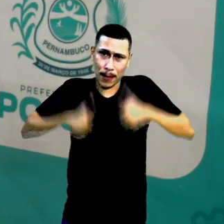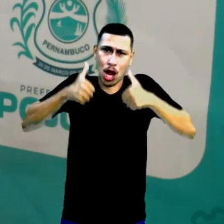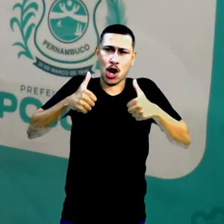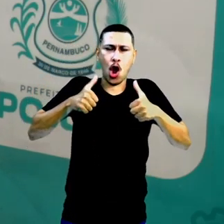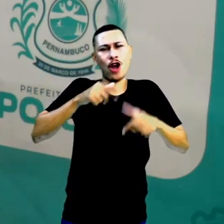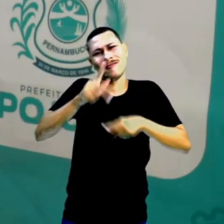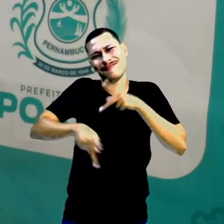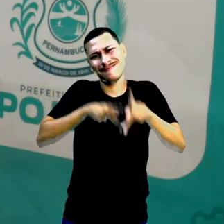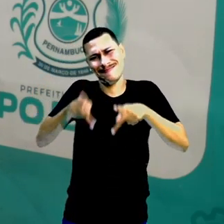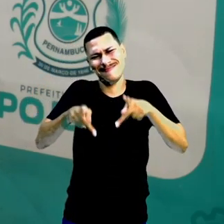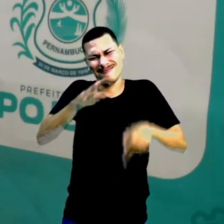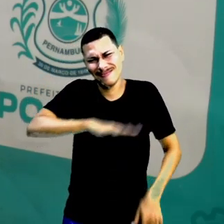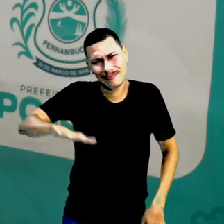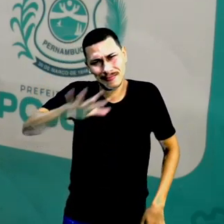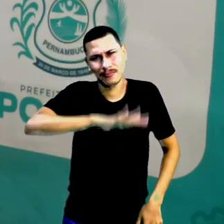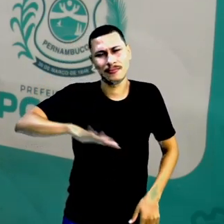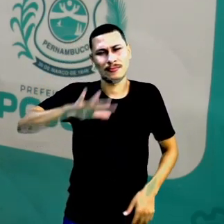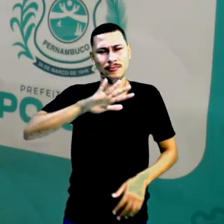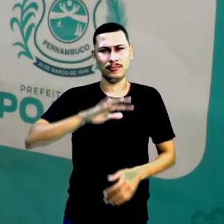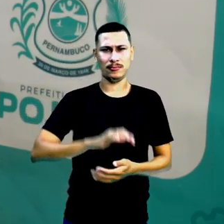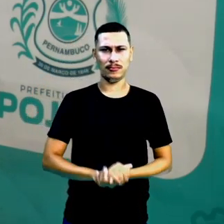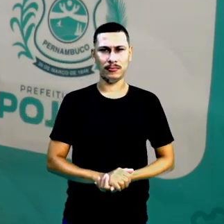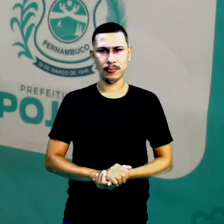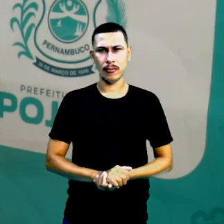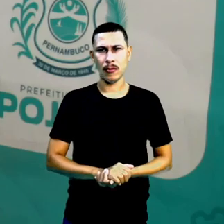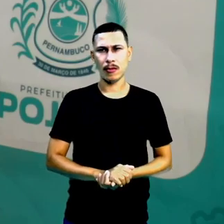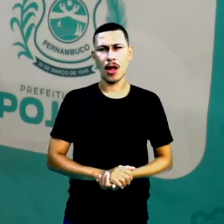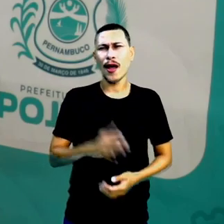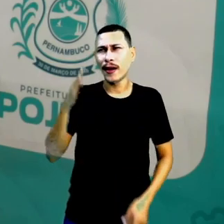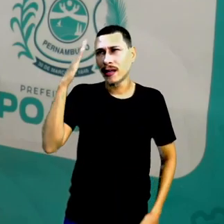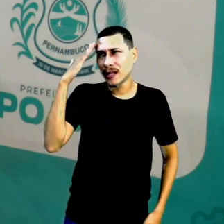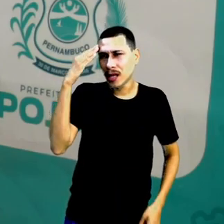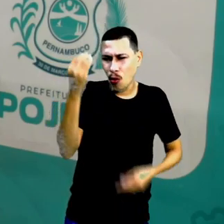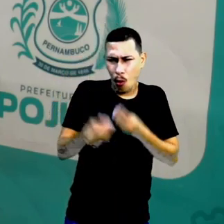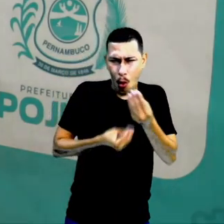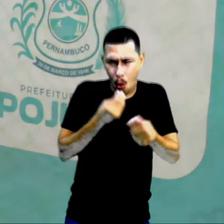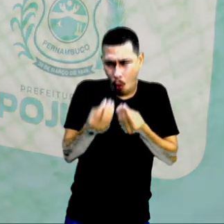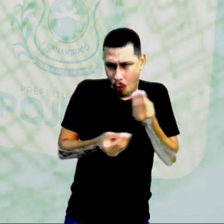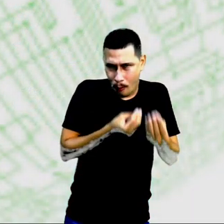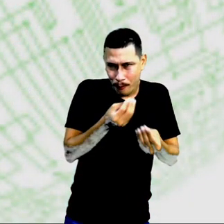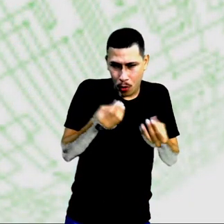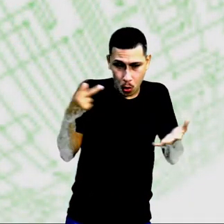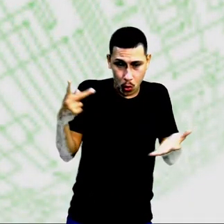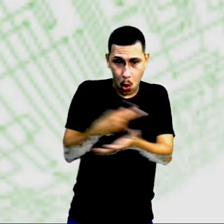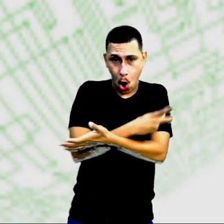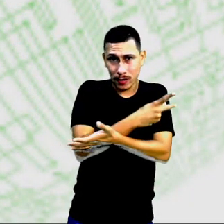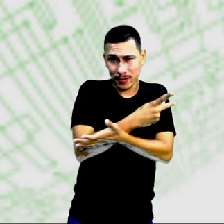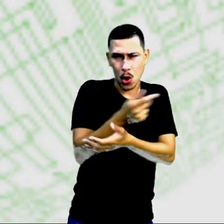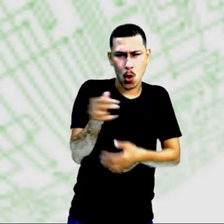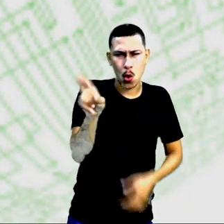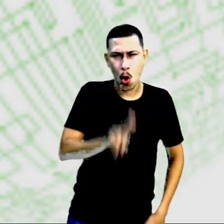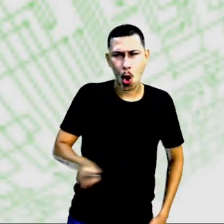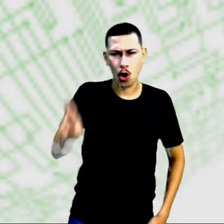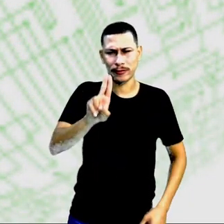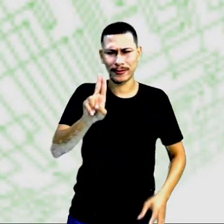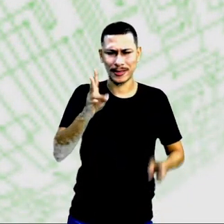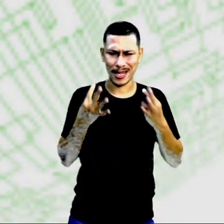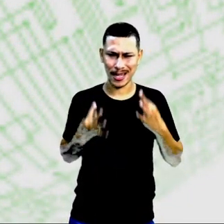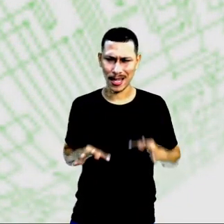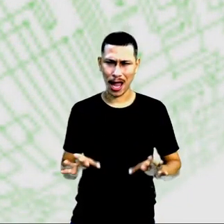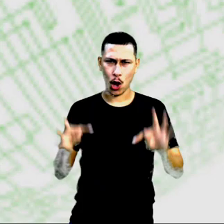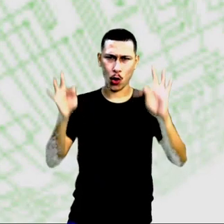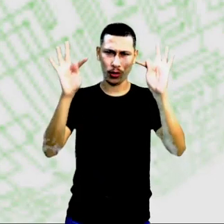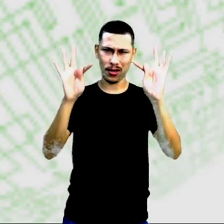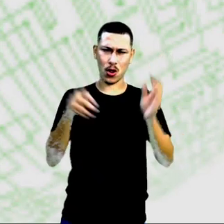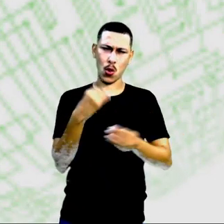Vamos compreender essas transformações e o uso das tecnologias, como foi que melhoraram e como